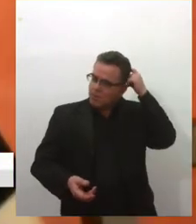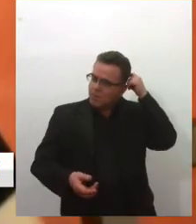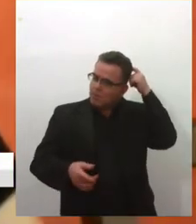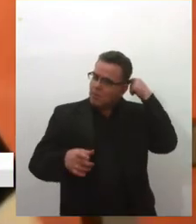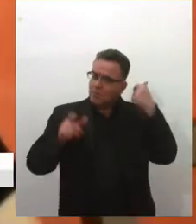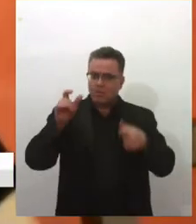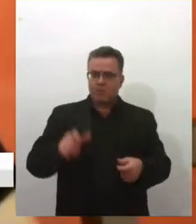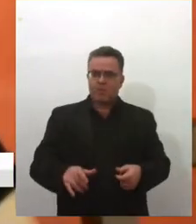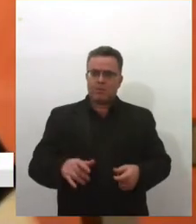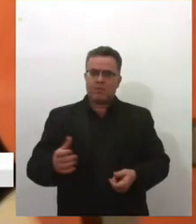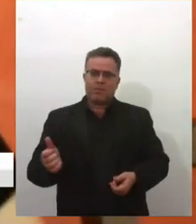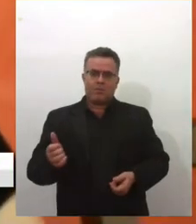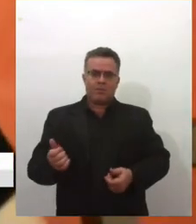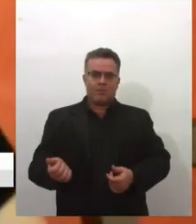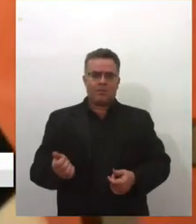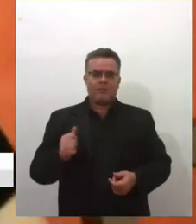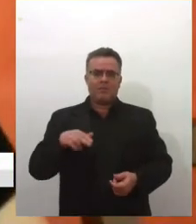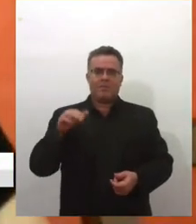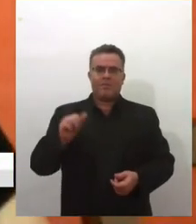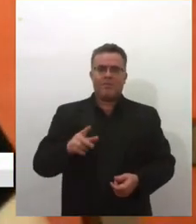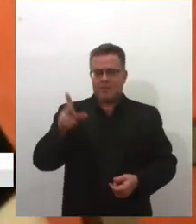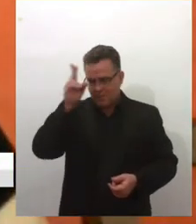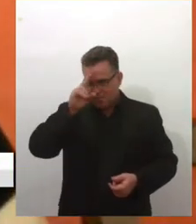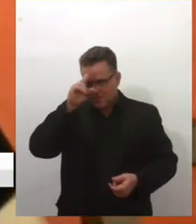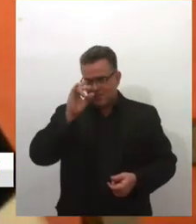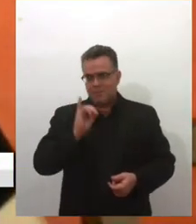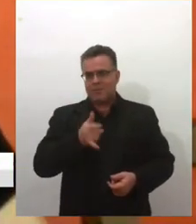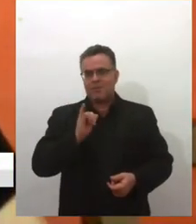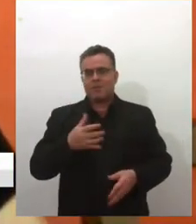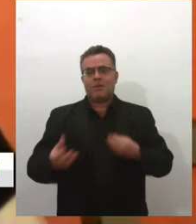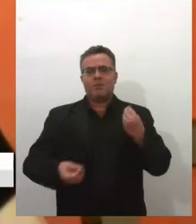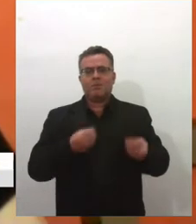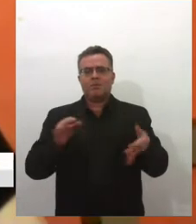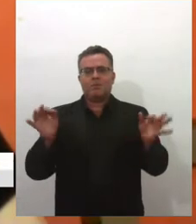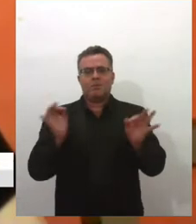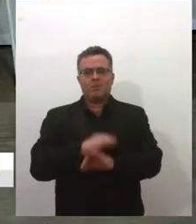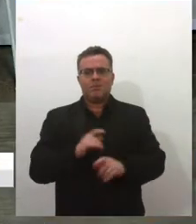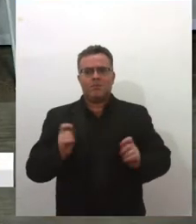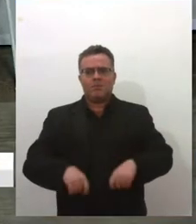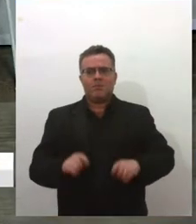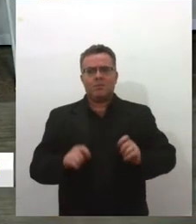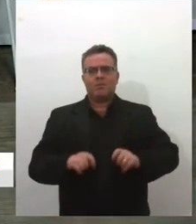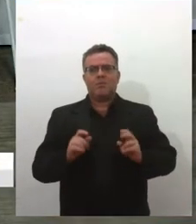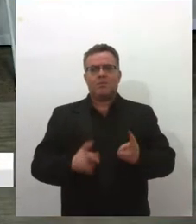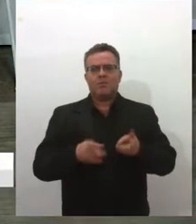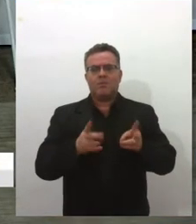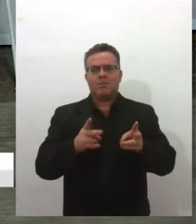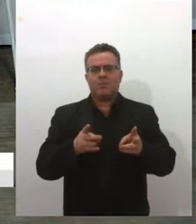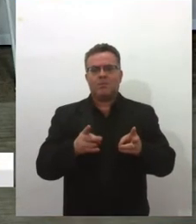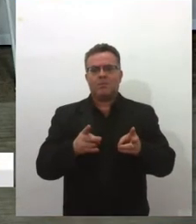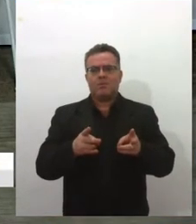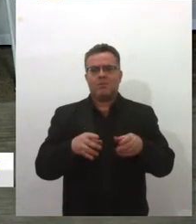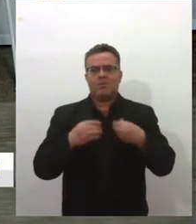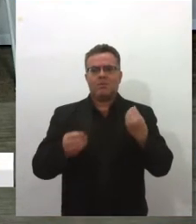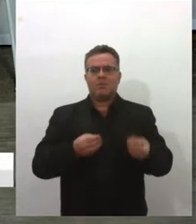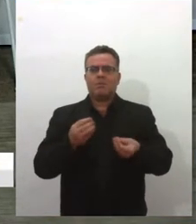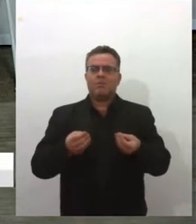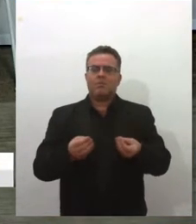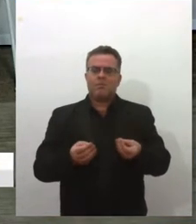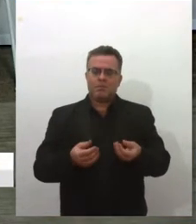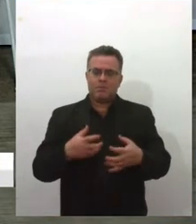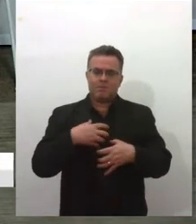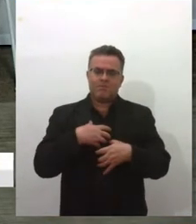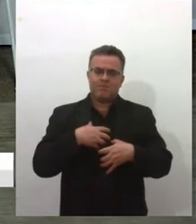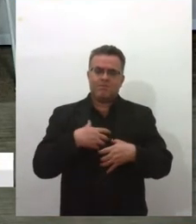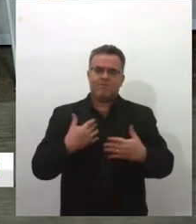gente fica até um pouco mais inspirada, né? Com certeza, se tornando referência aí, né? Aham. Olha,